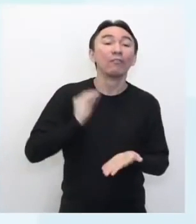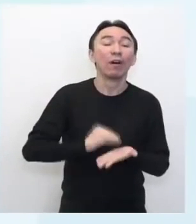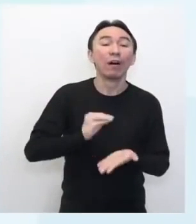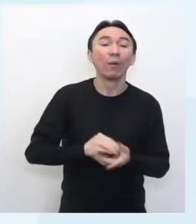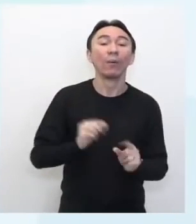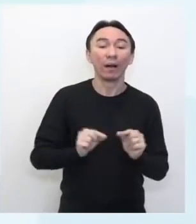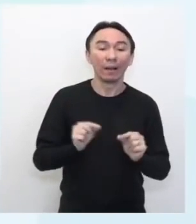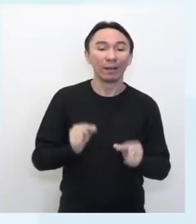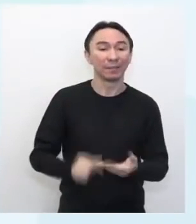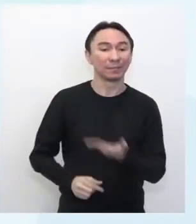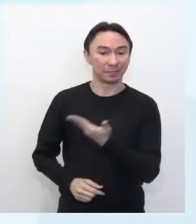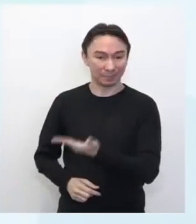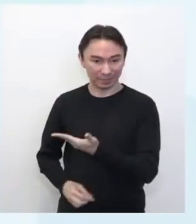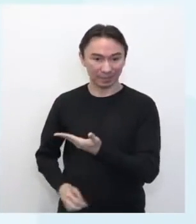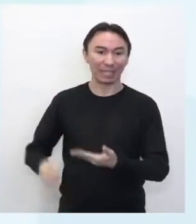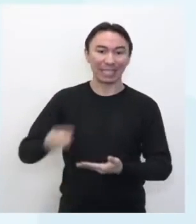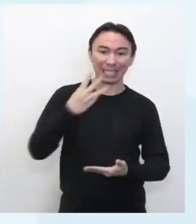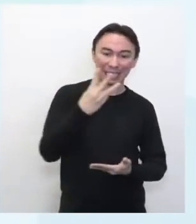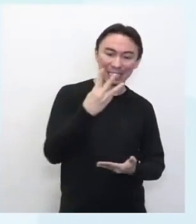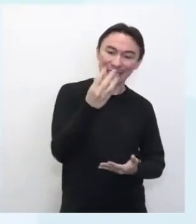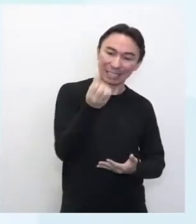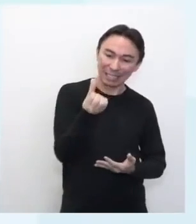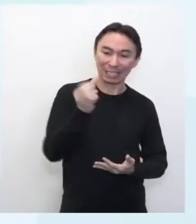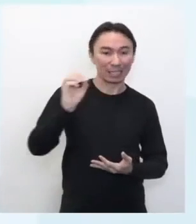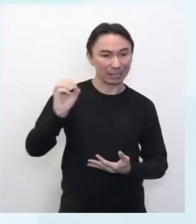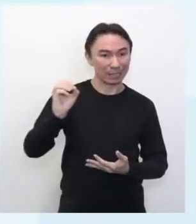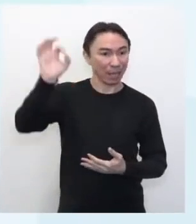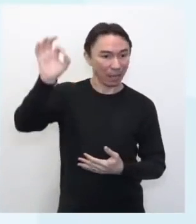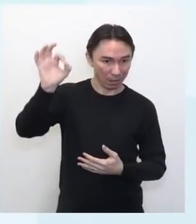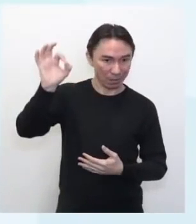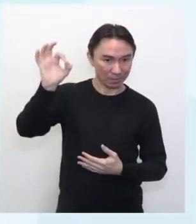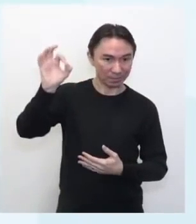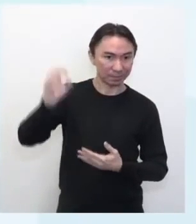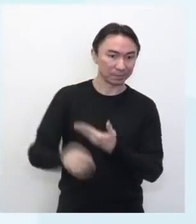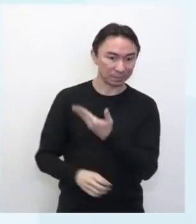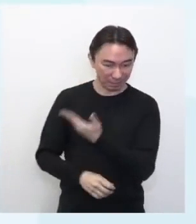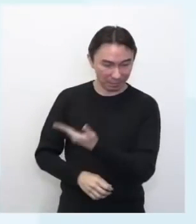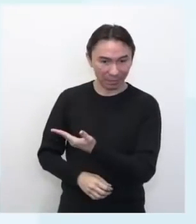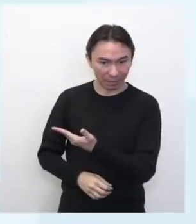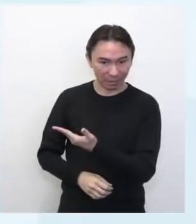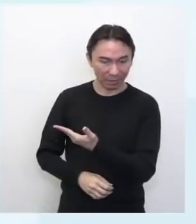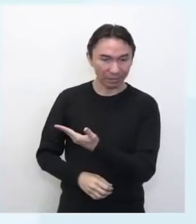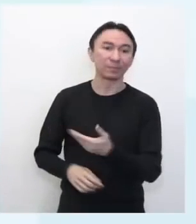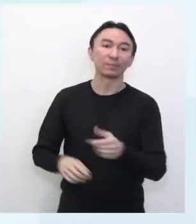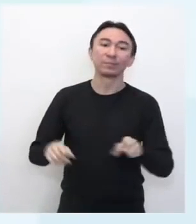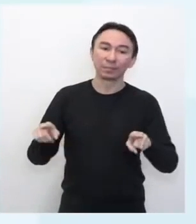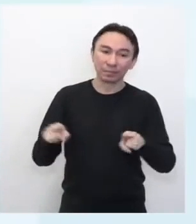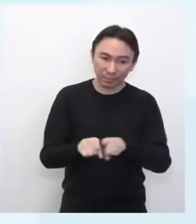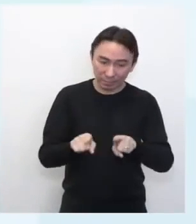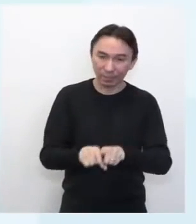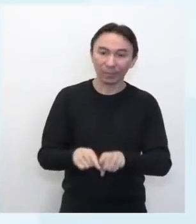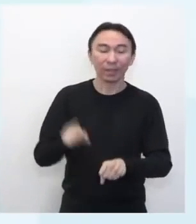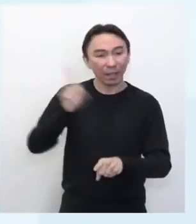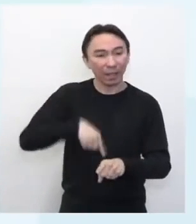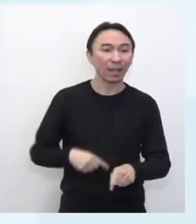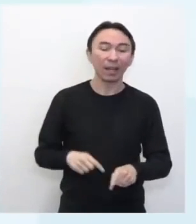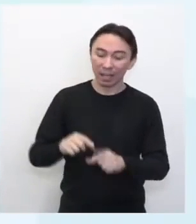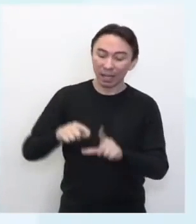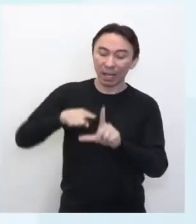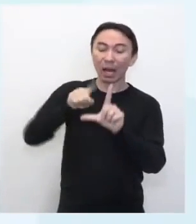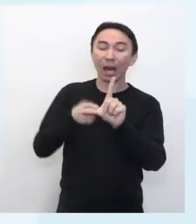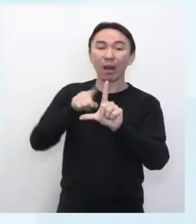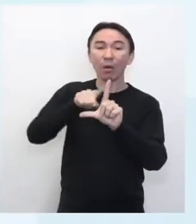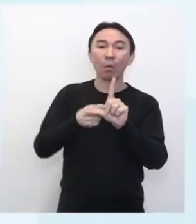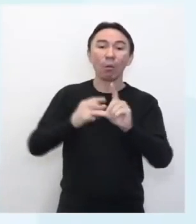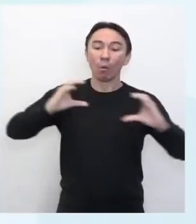360. Então aí eu trouxe para vocês a ideia então do ângulo de 360, que também tem o nome. É o ângulo completo,